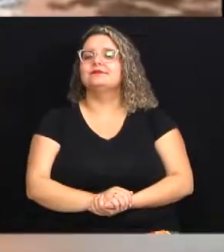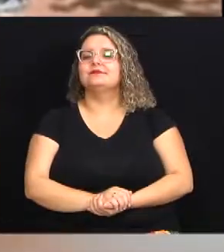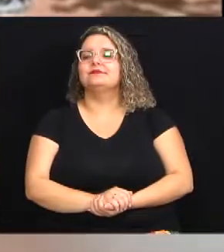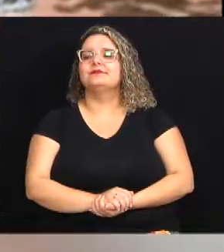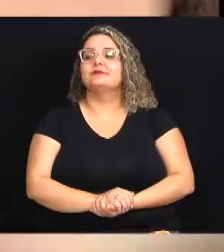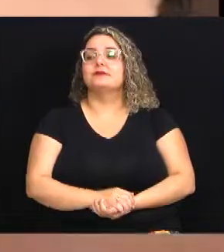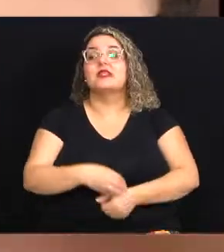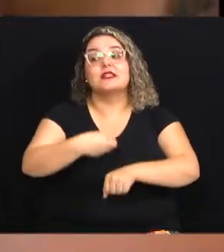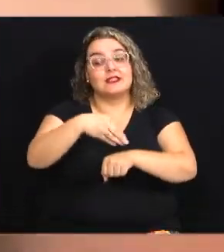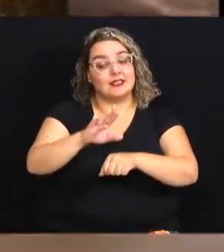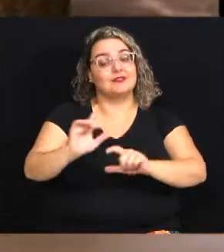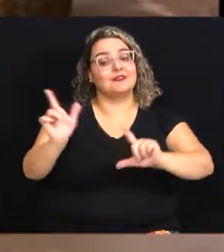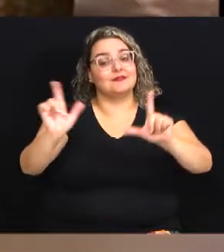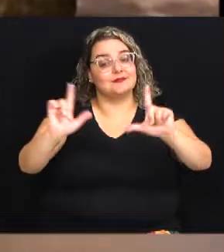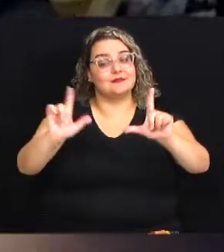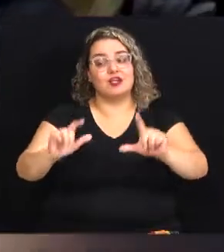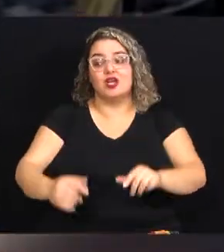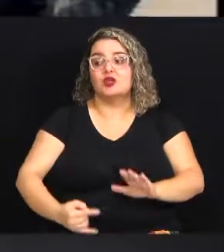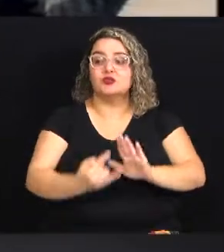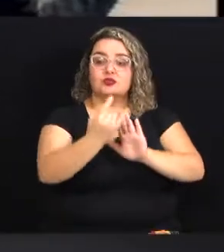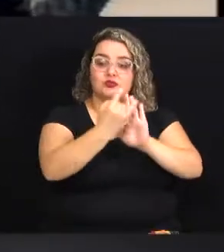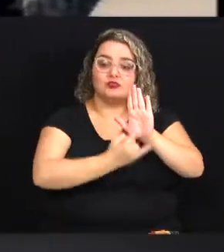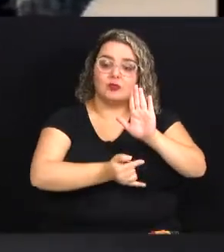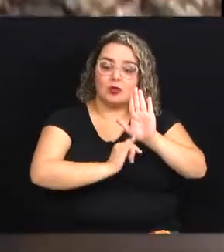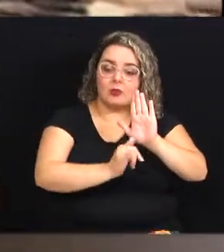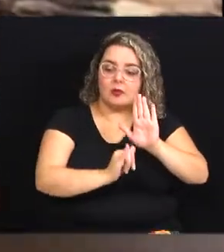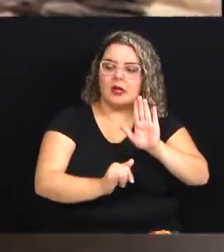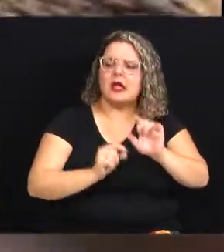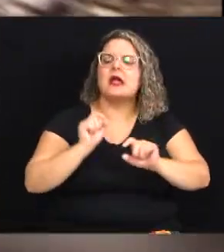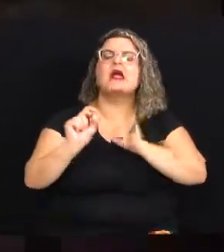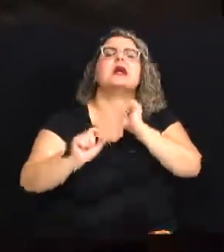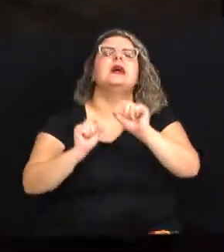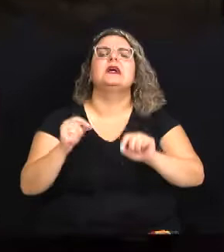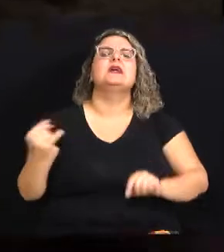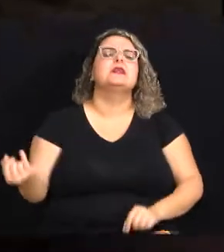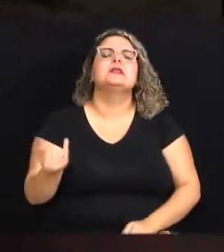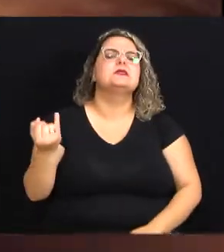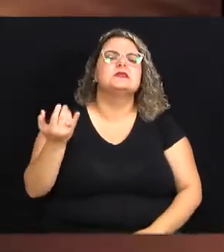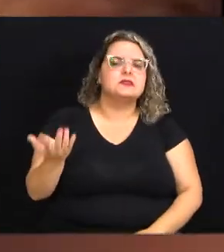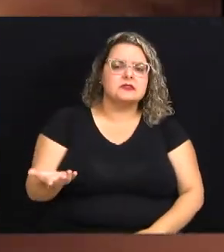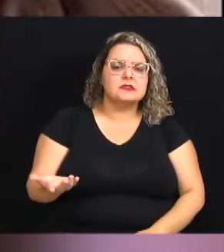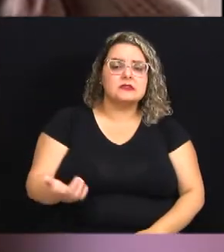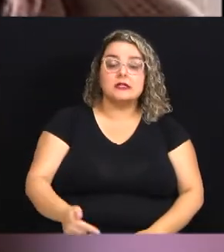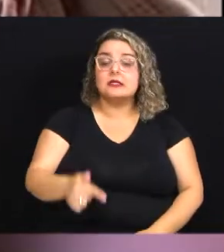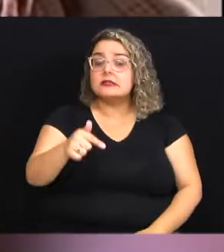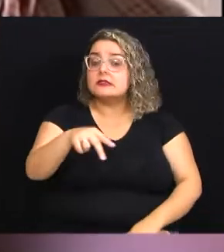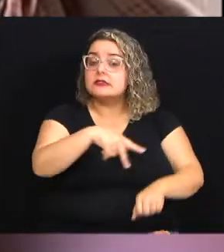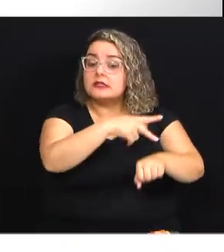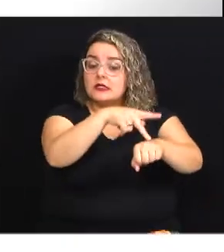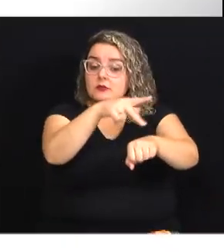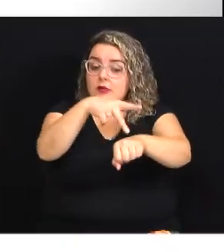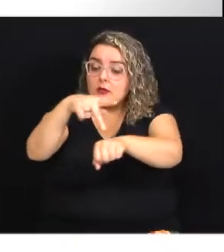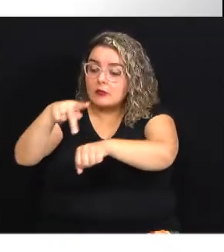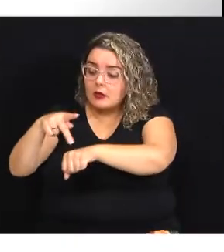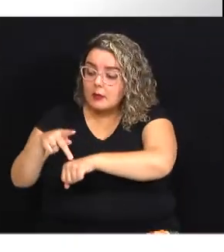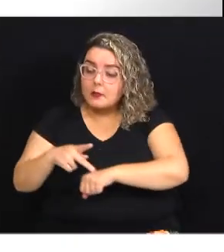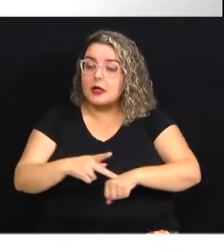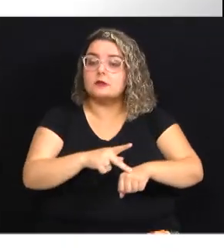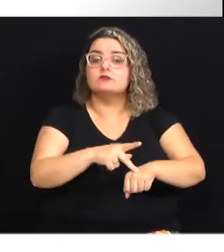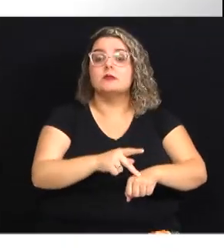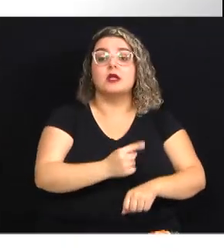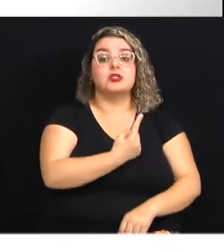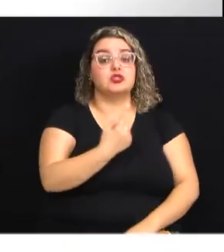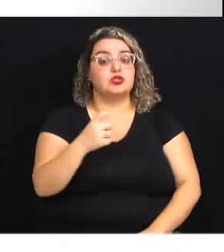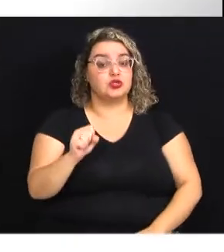E na dica da telinha, o documentário Quem se importa? Filmado em sete países, retrata o trabalho de